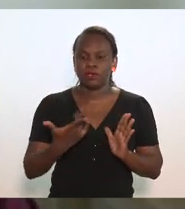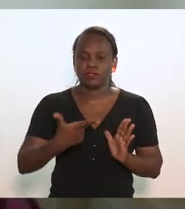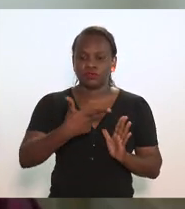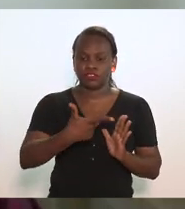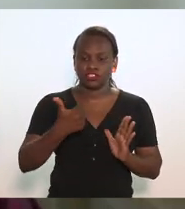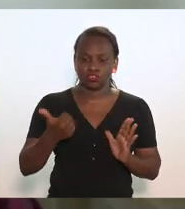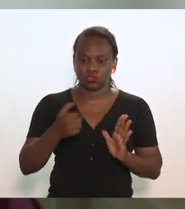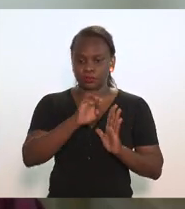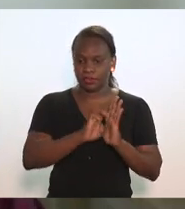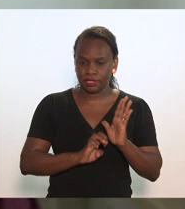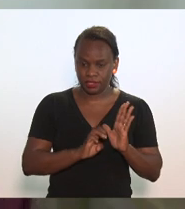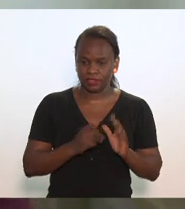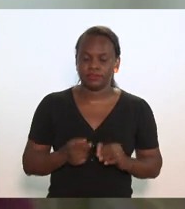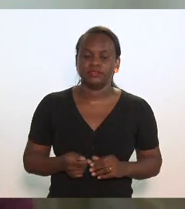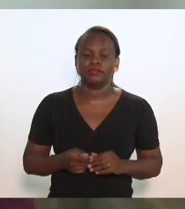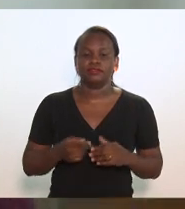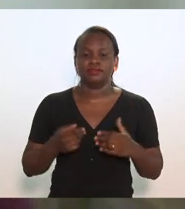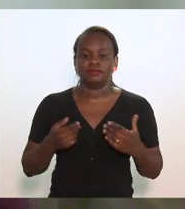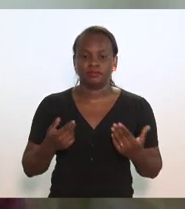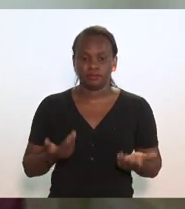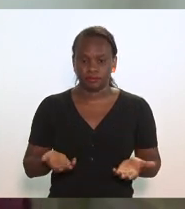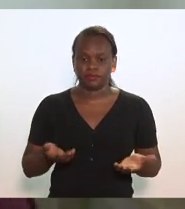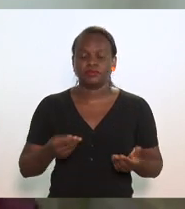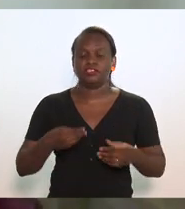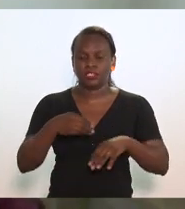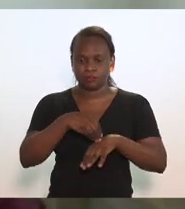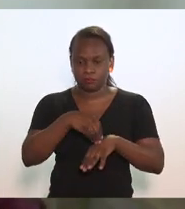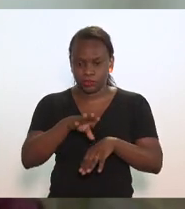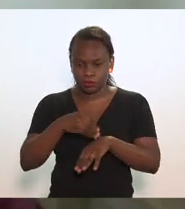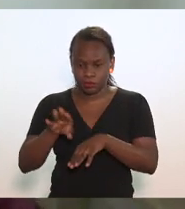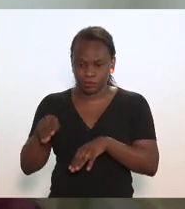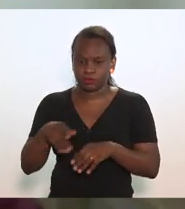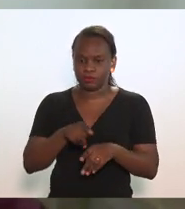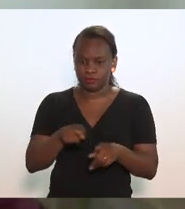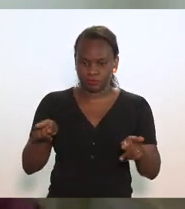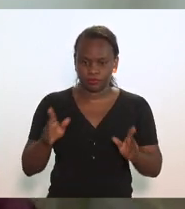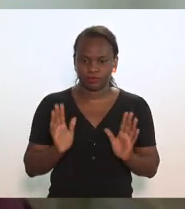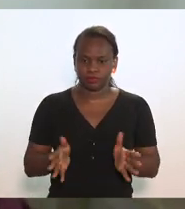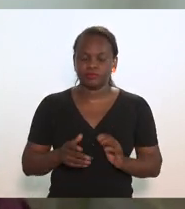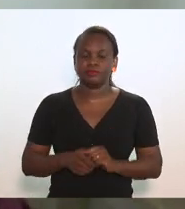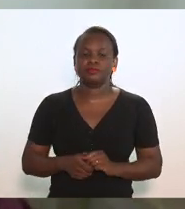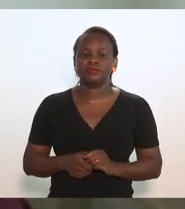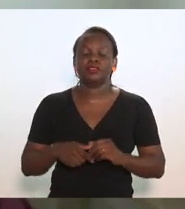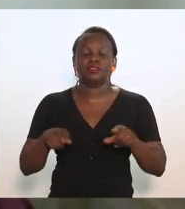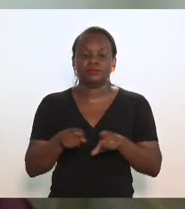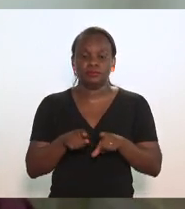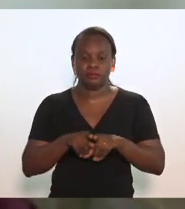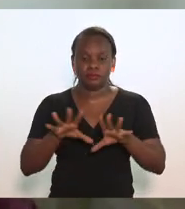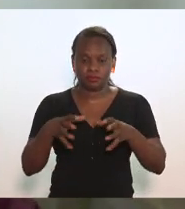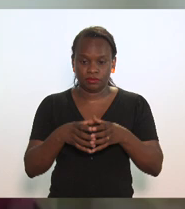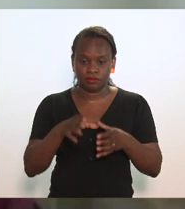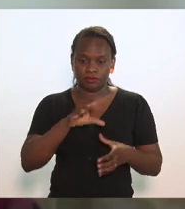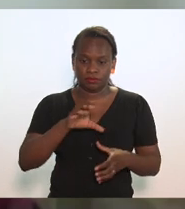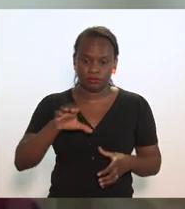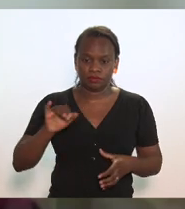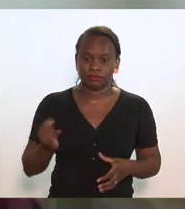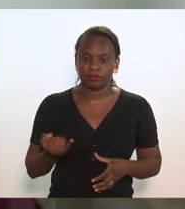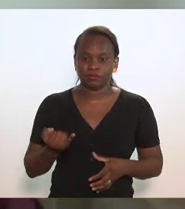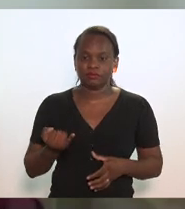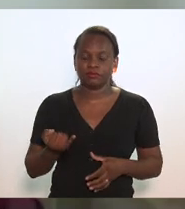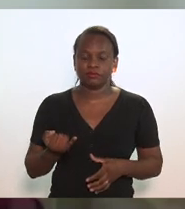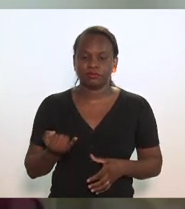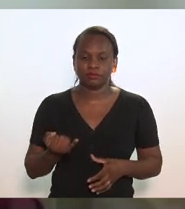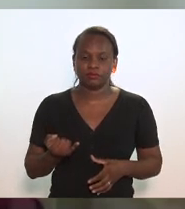emendas que foram passadas aos senhores. E na Comissão de Constituição e Justiça,